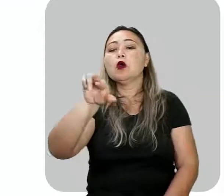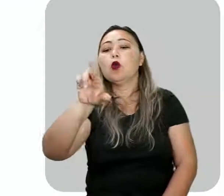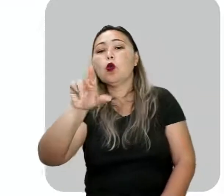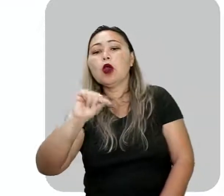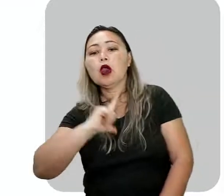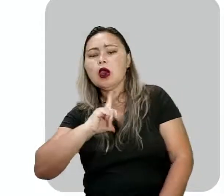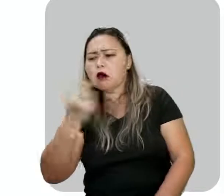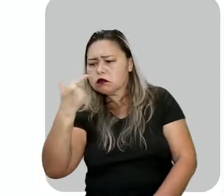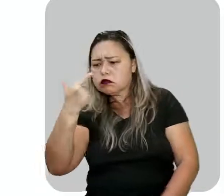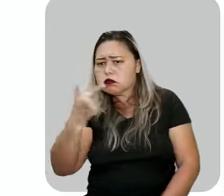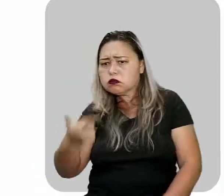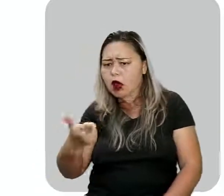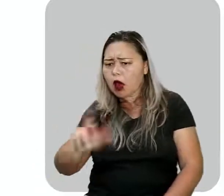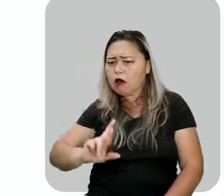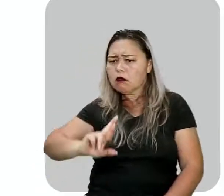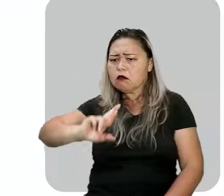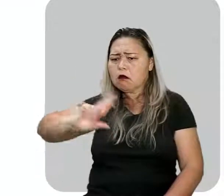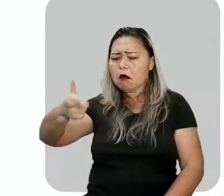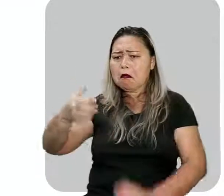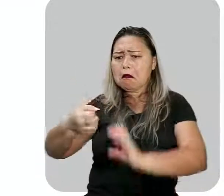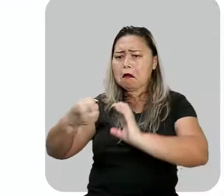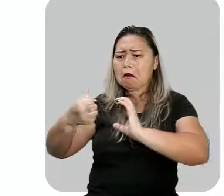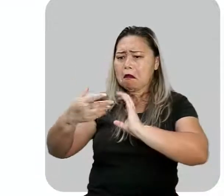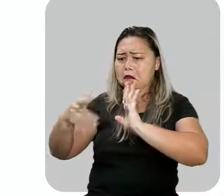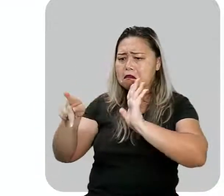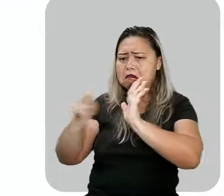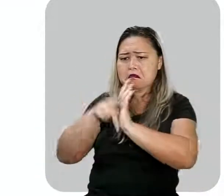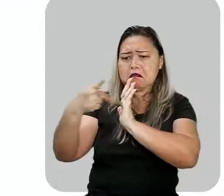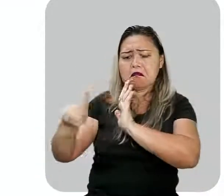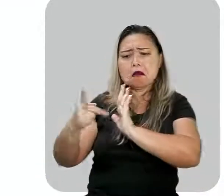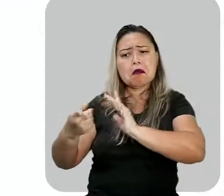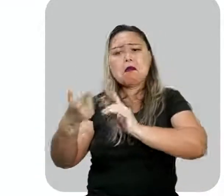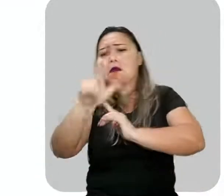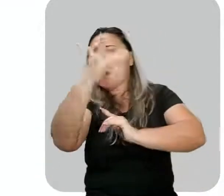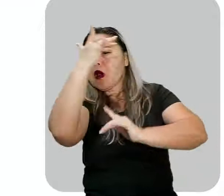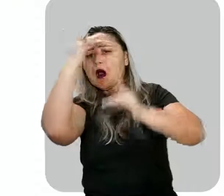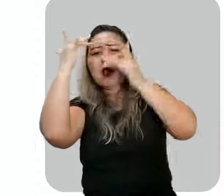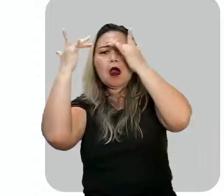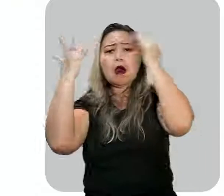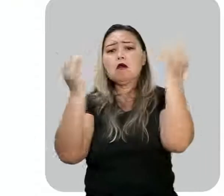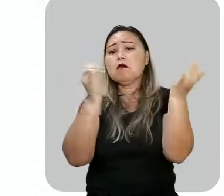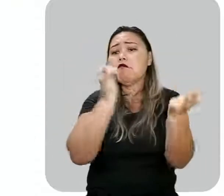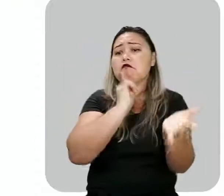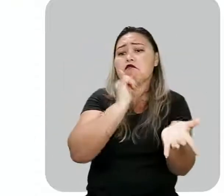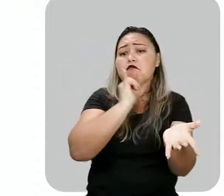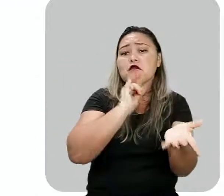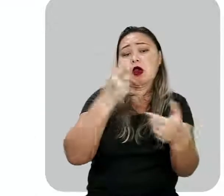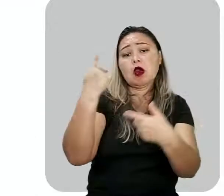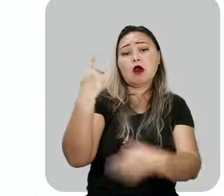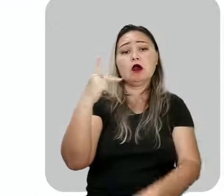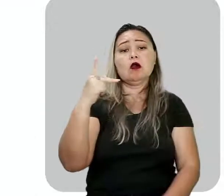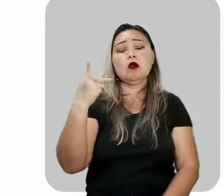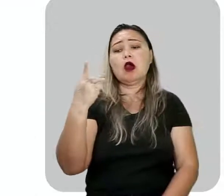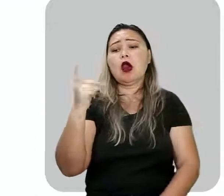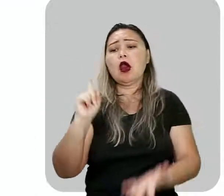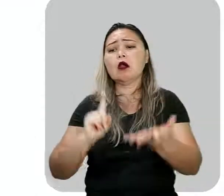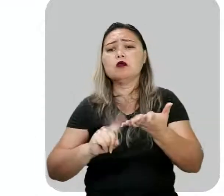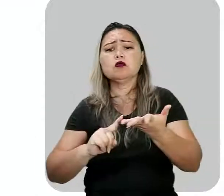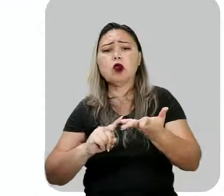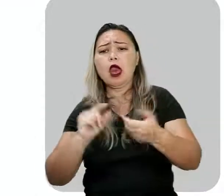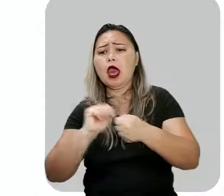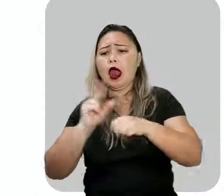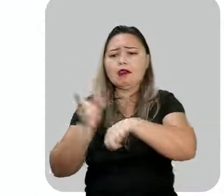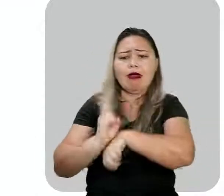caracterizavam e o diferenciavam das demais pessoas, como, por exemplo, suas muitas